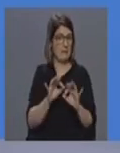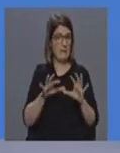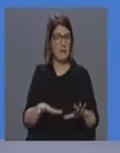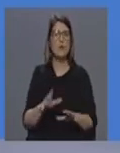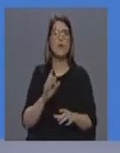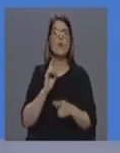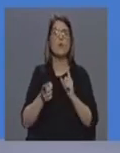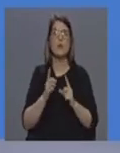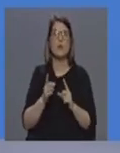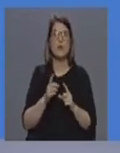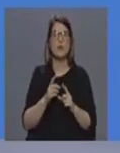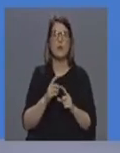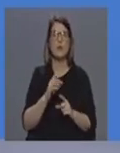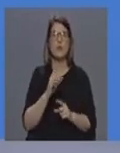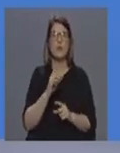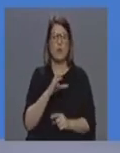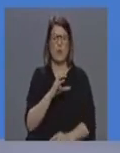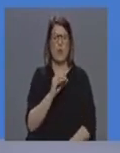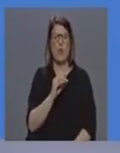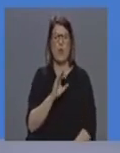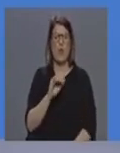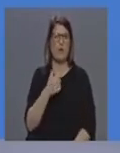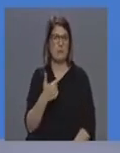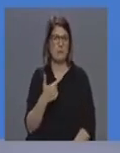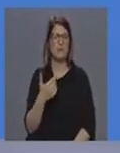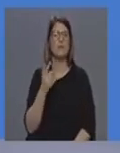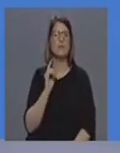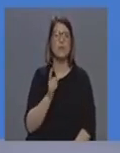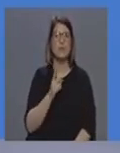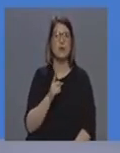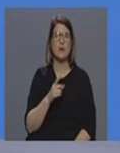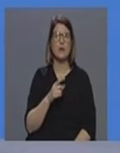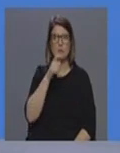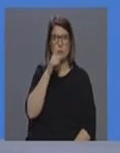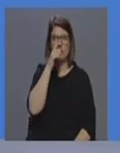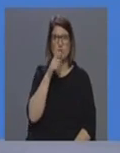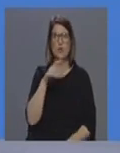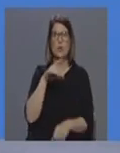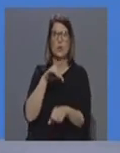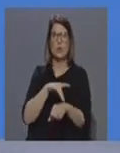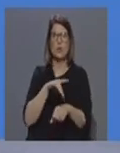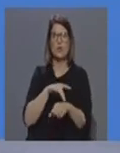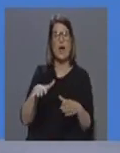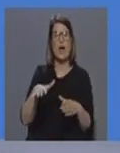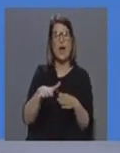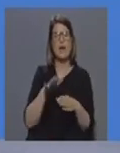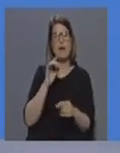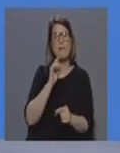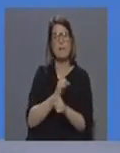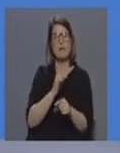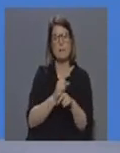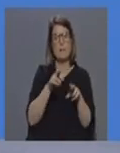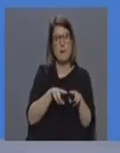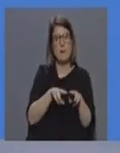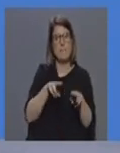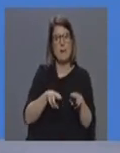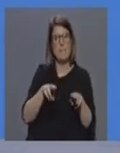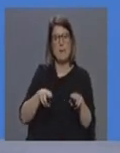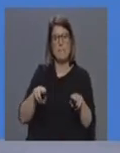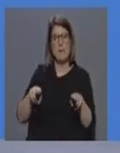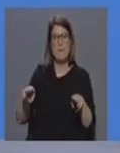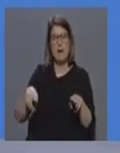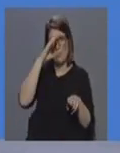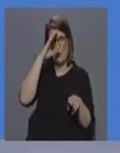fazer coorte o que significa pôr vários doentes na mesma área já em quarto de